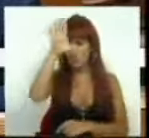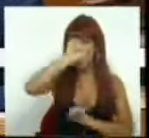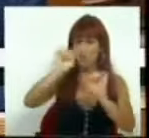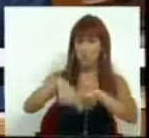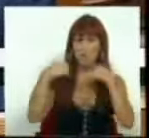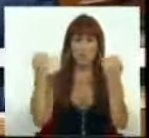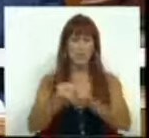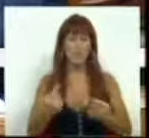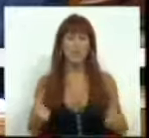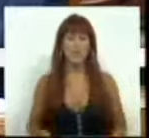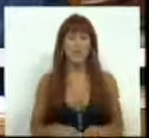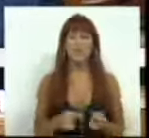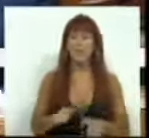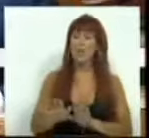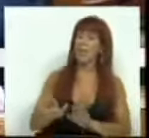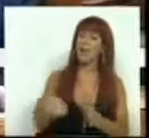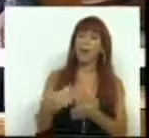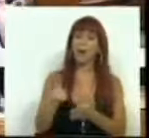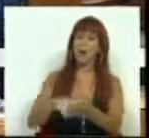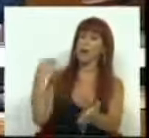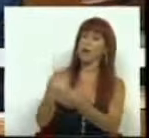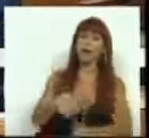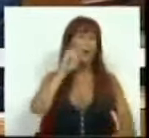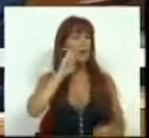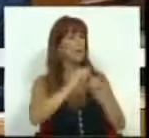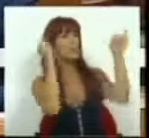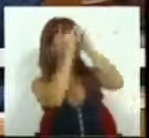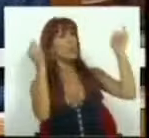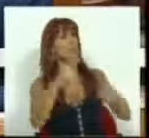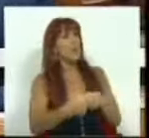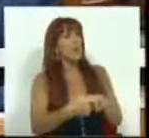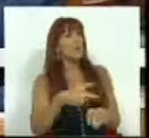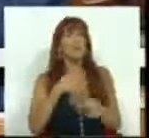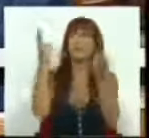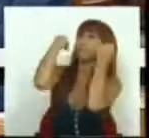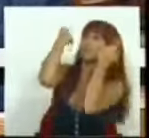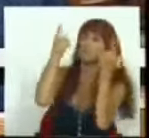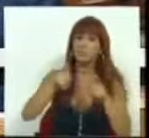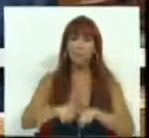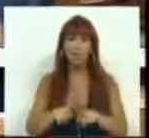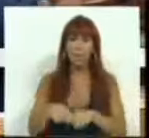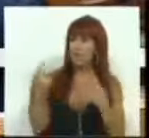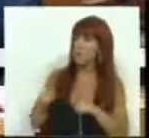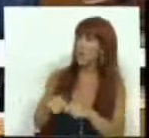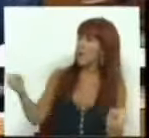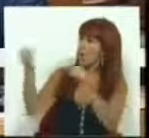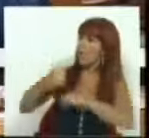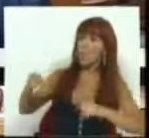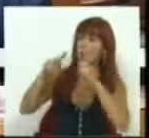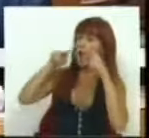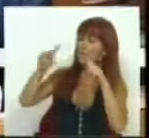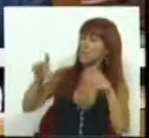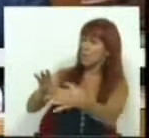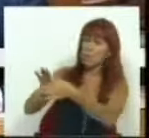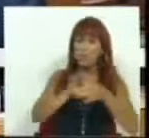Social e tem sussobrado na defesa internacional dos interesses portugueses, subjugado que está pela ausência de uma visão